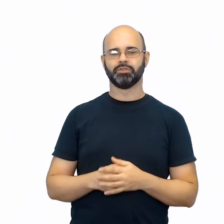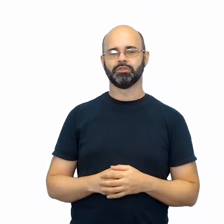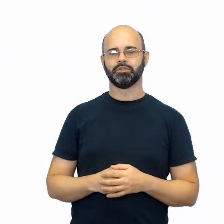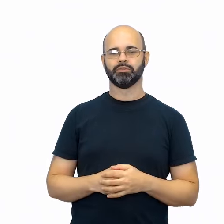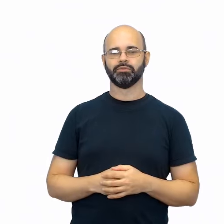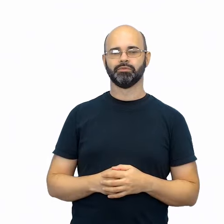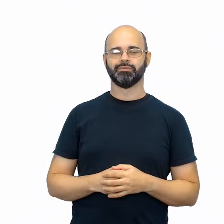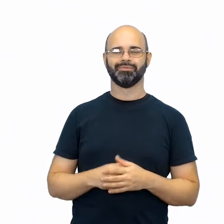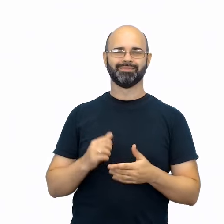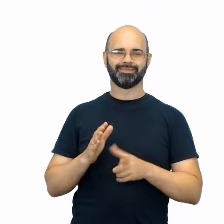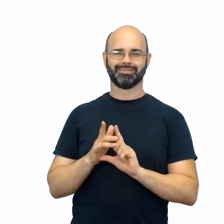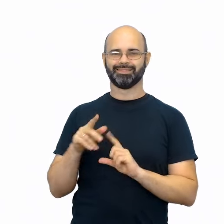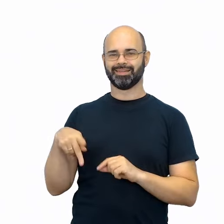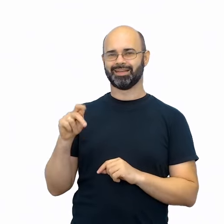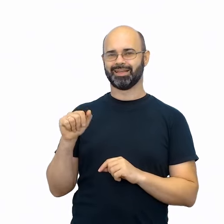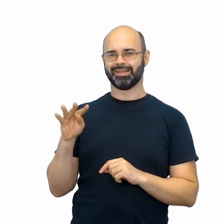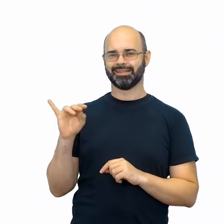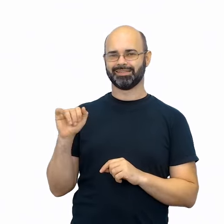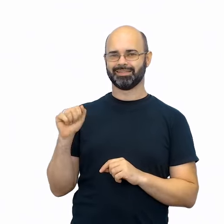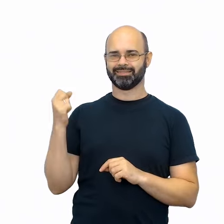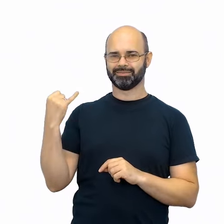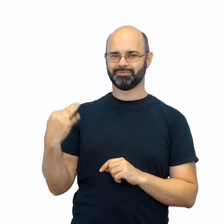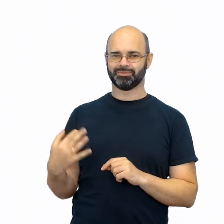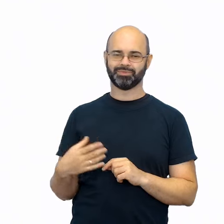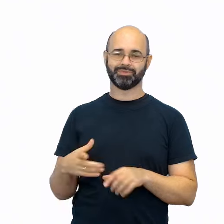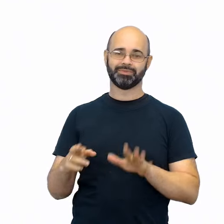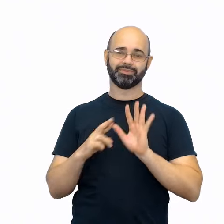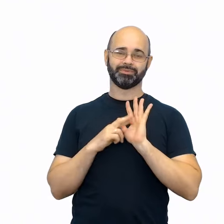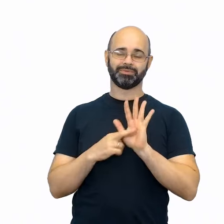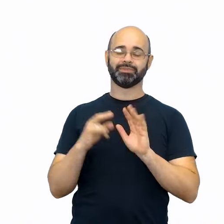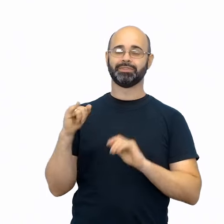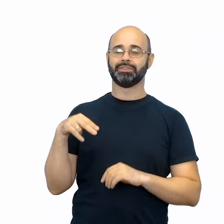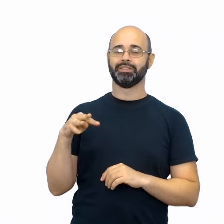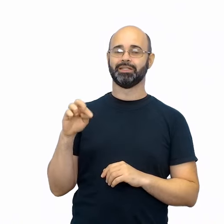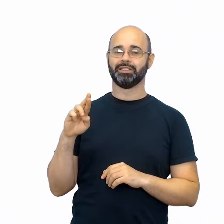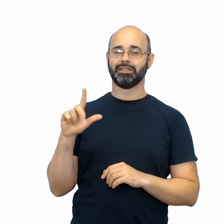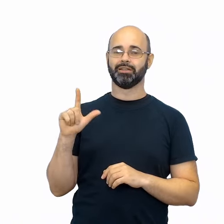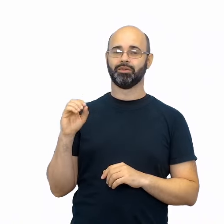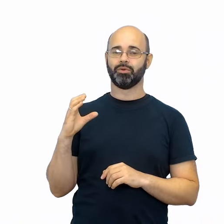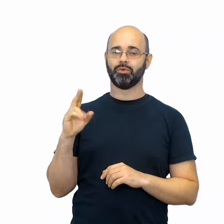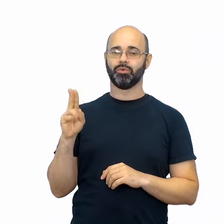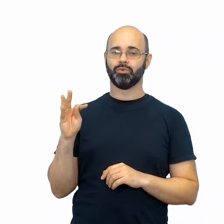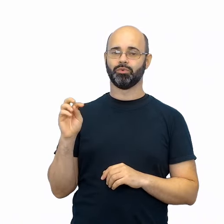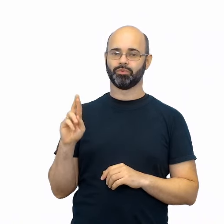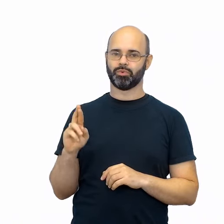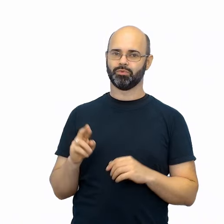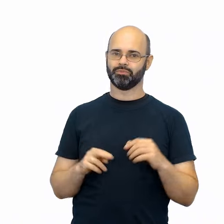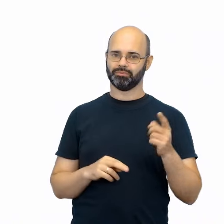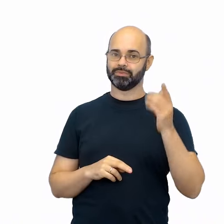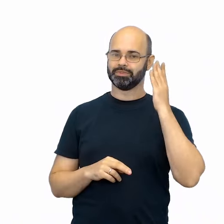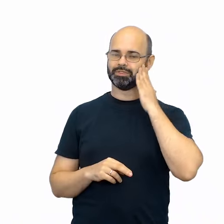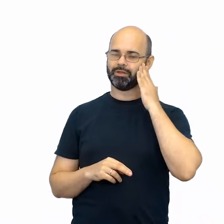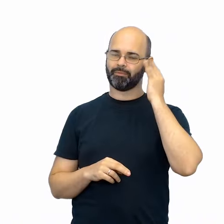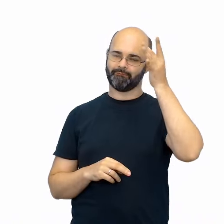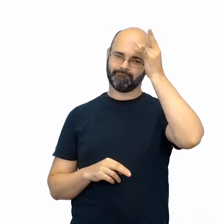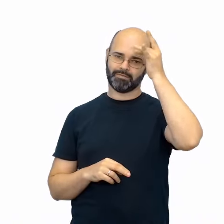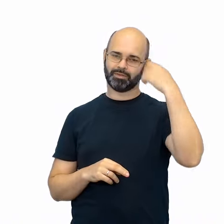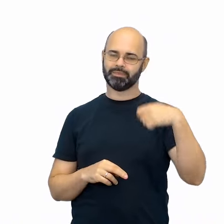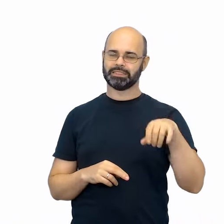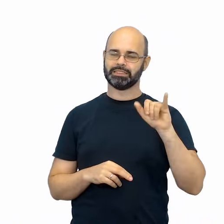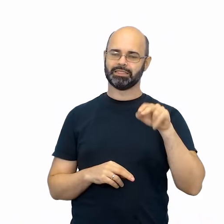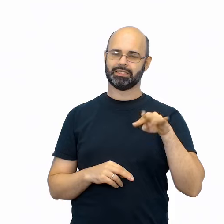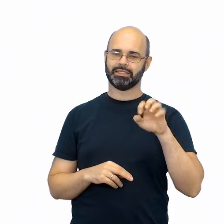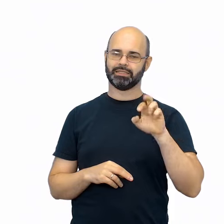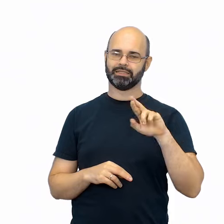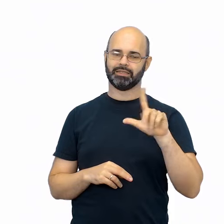como disse a Kátia, a representação do interlocutor. É muito importante pensar nisso. Então, aqui,